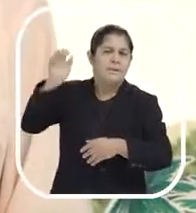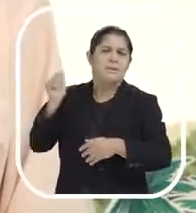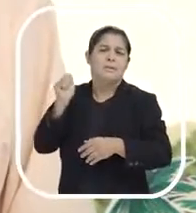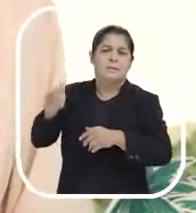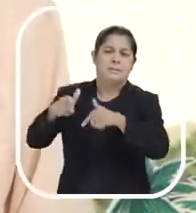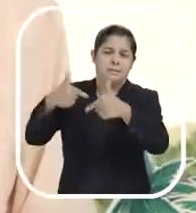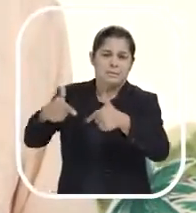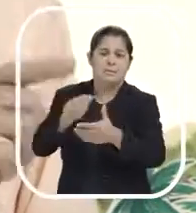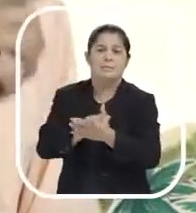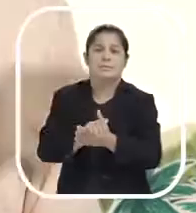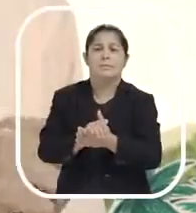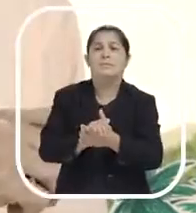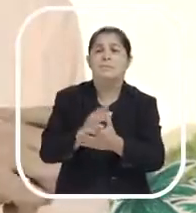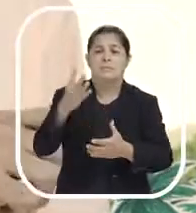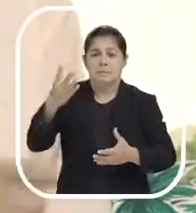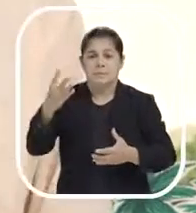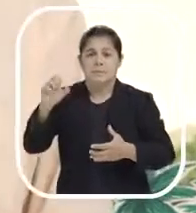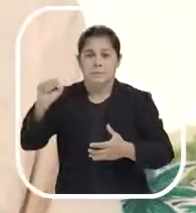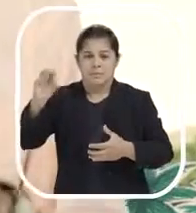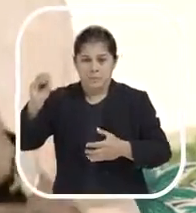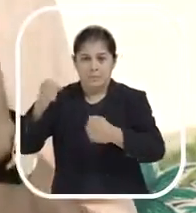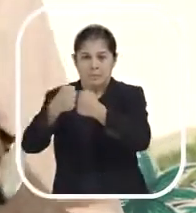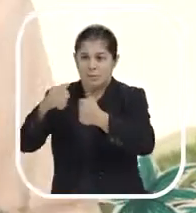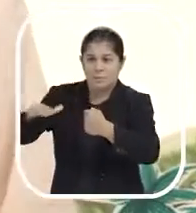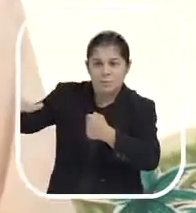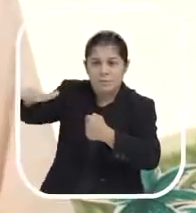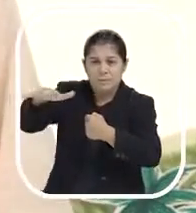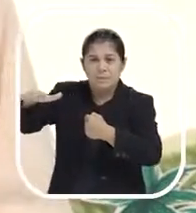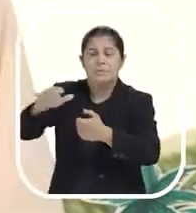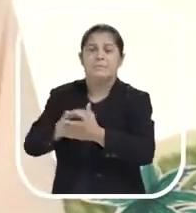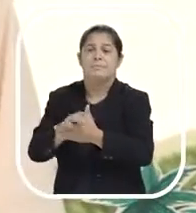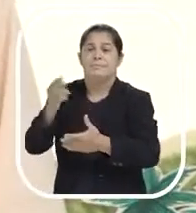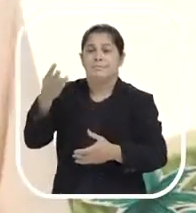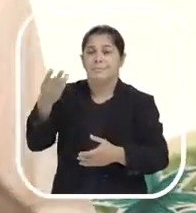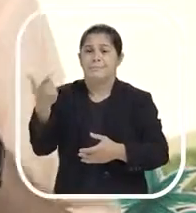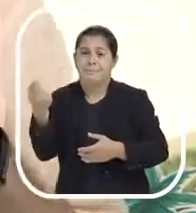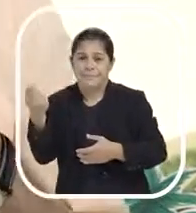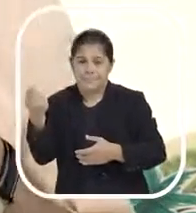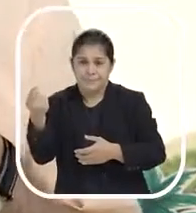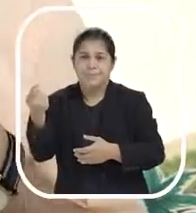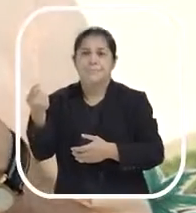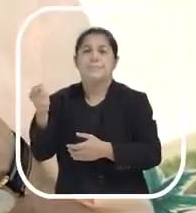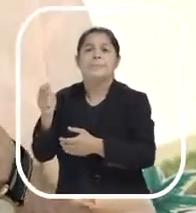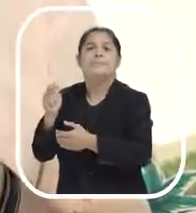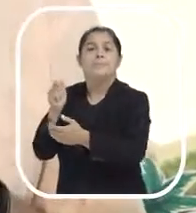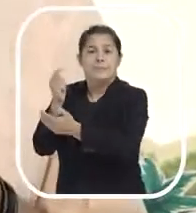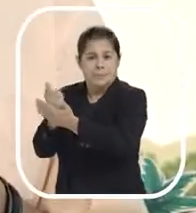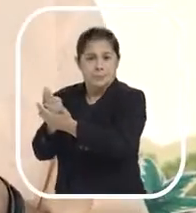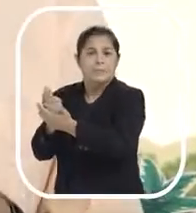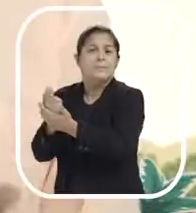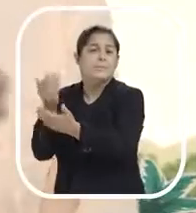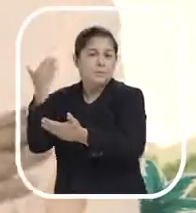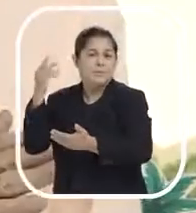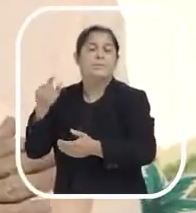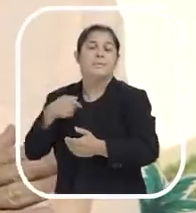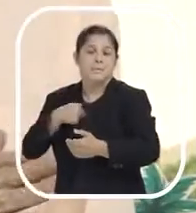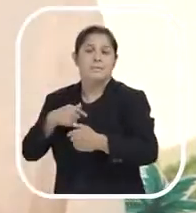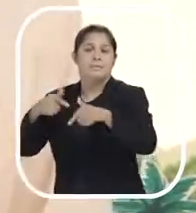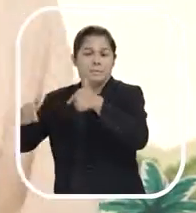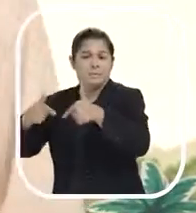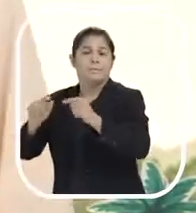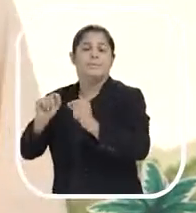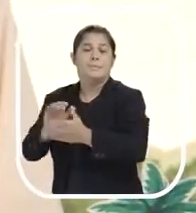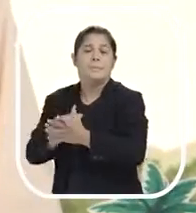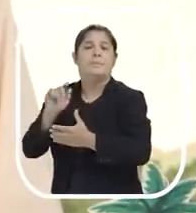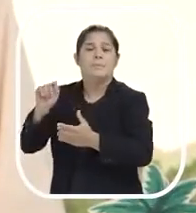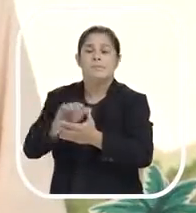480 ônibus circulando, 320 foram comprados durante o nosso governo. Ou seja, enquanto renovamos